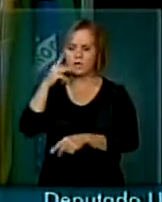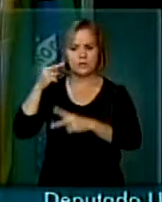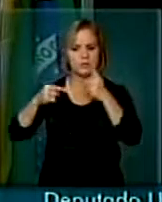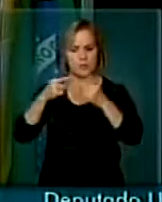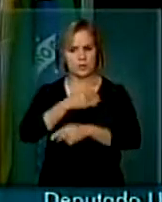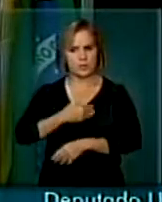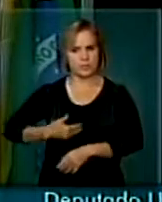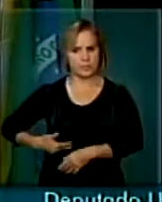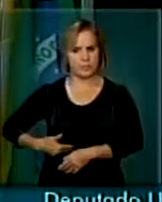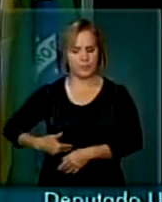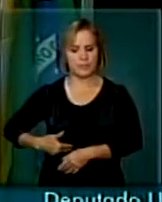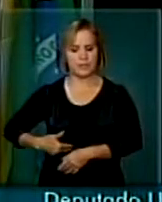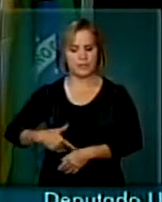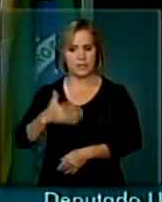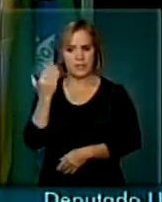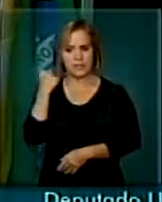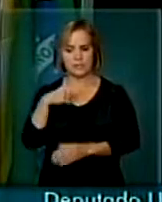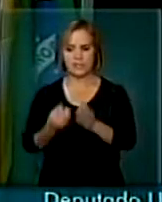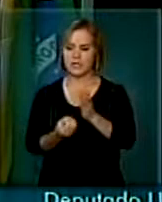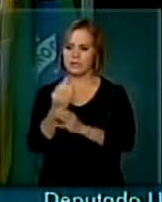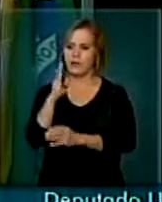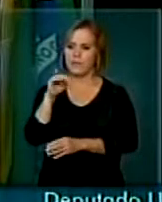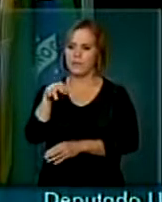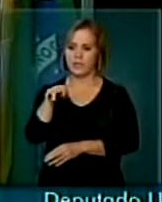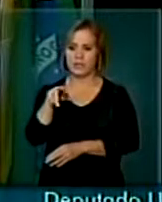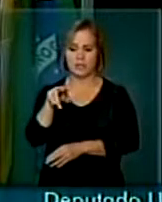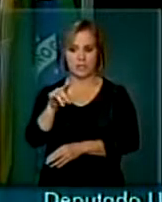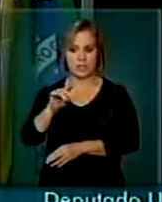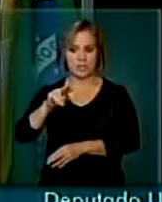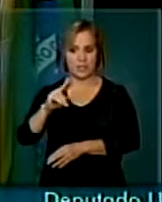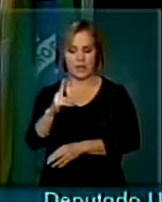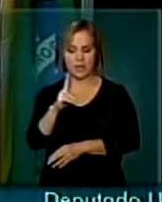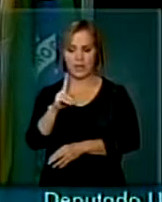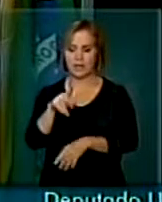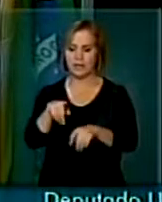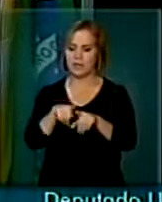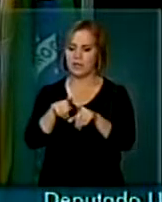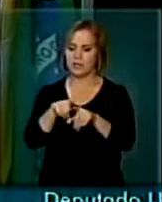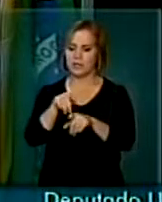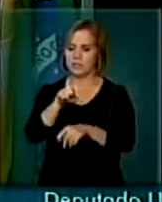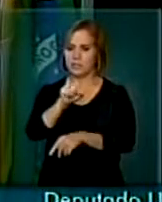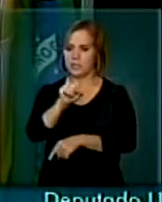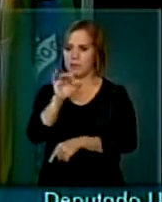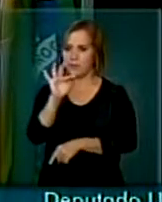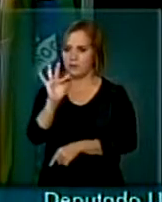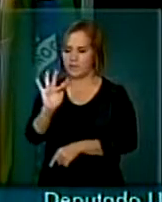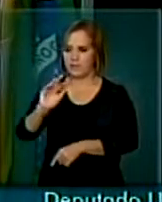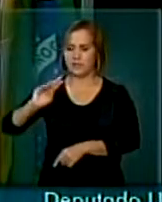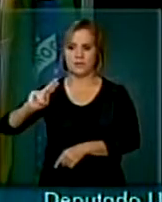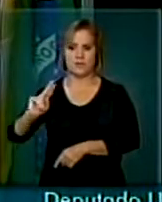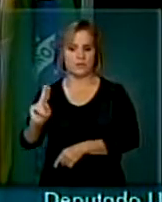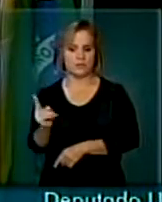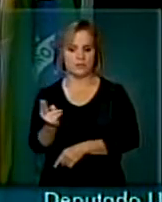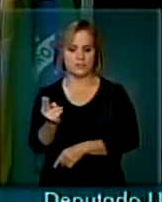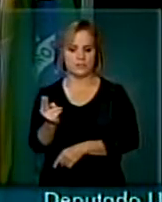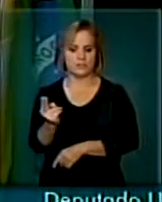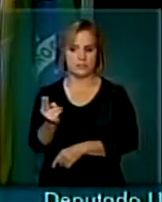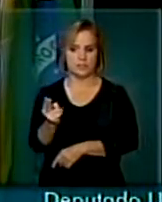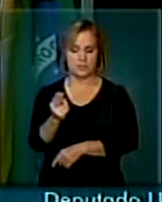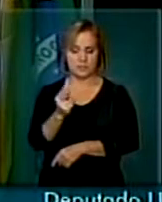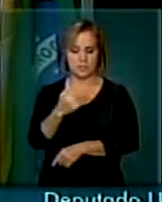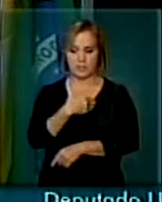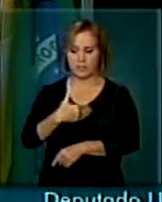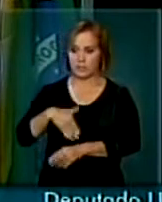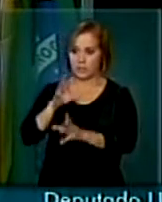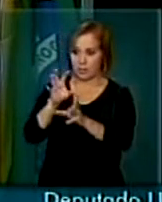pública. Desde a criação do BNH e do Sistema Financeiro de Habitação, em 1964, que o Estado assumiu para si a